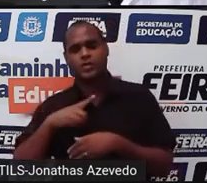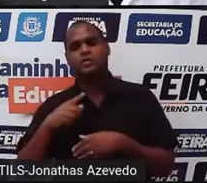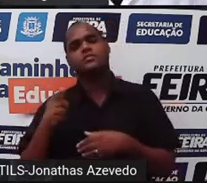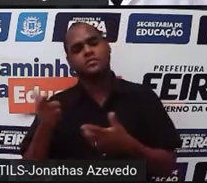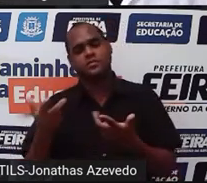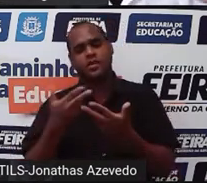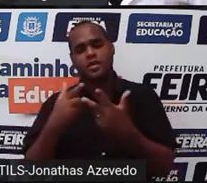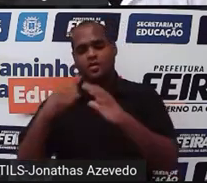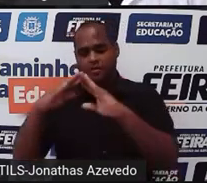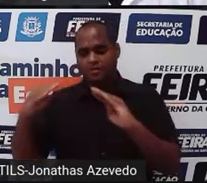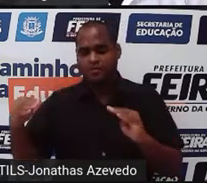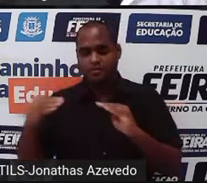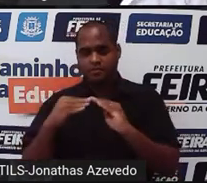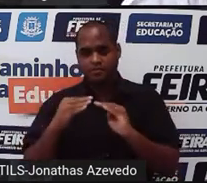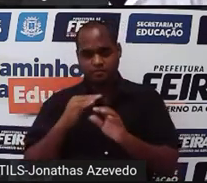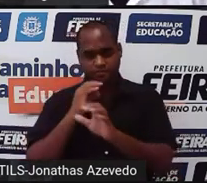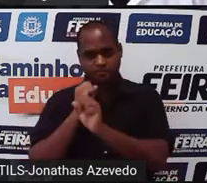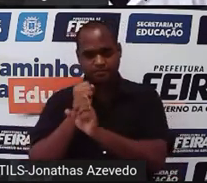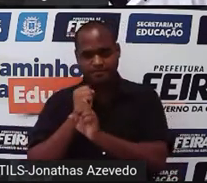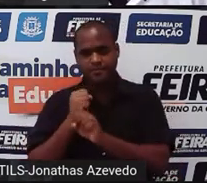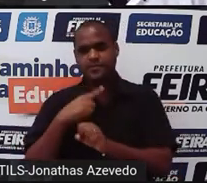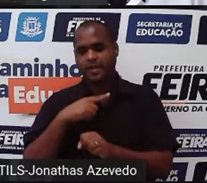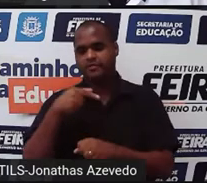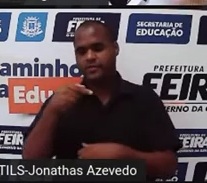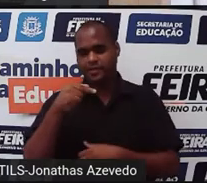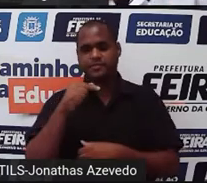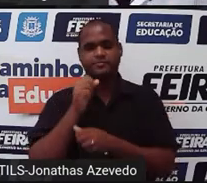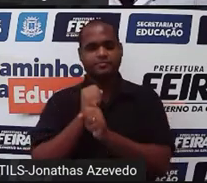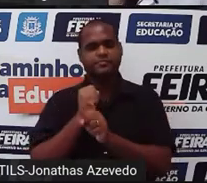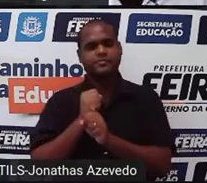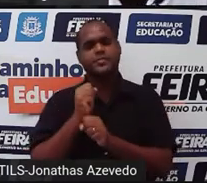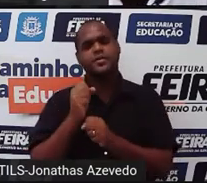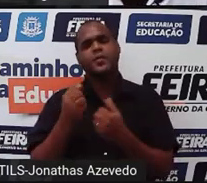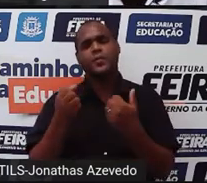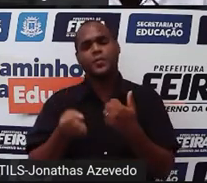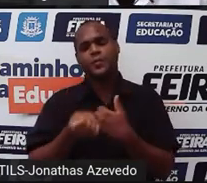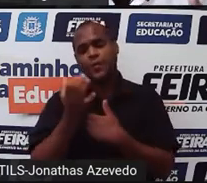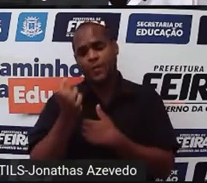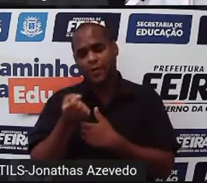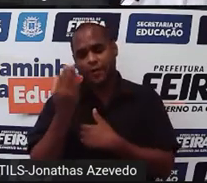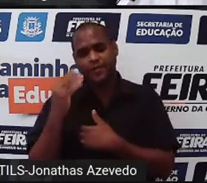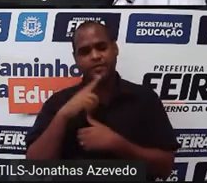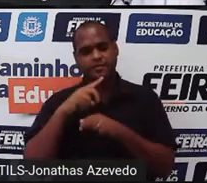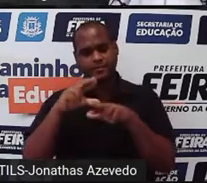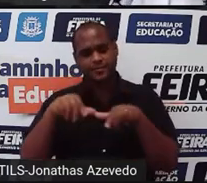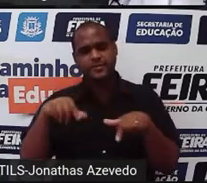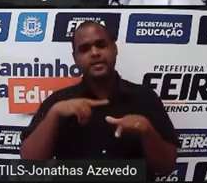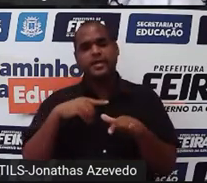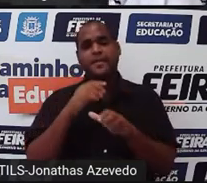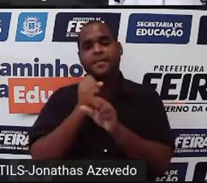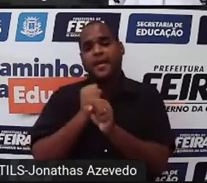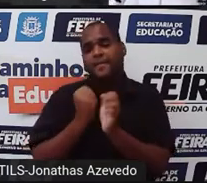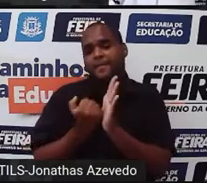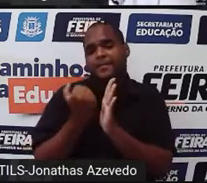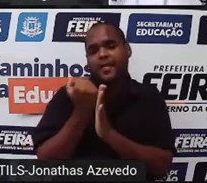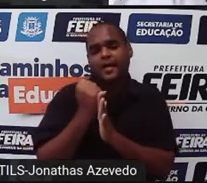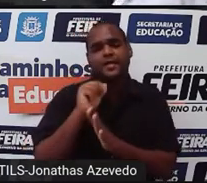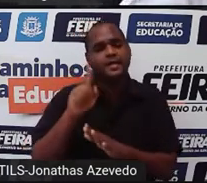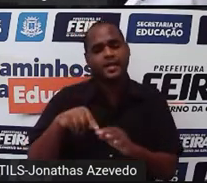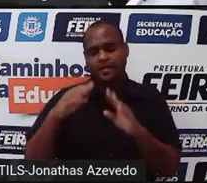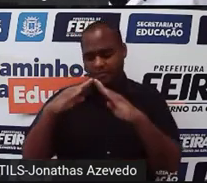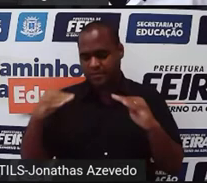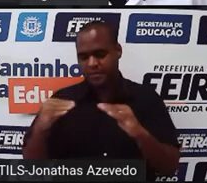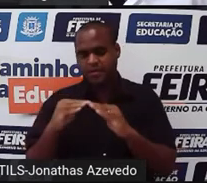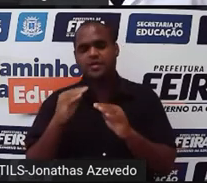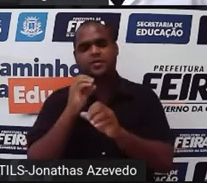Se eu juntar essas duas partes, tem que dar o total de 7. Então, a quantidade de cubos, mais a quantidade de pirâmides vai ter que ser igual a